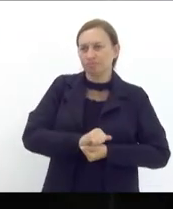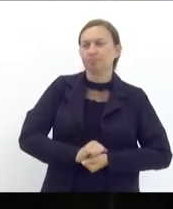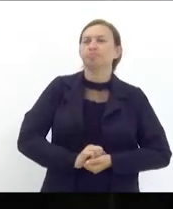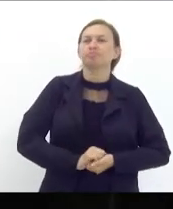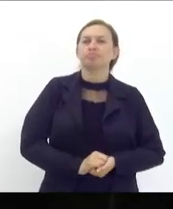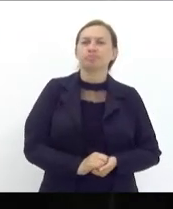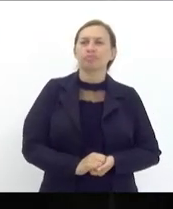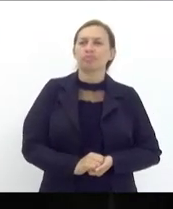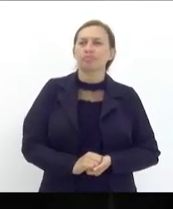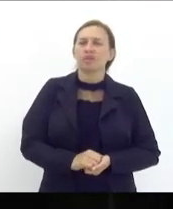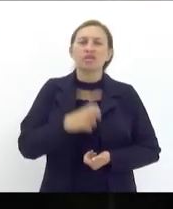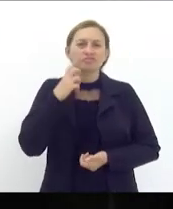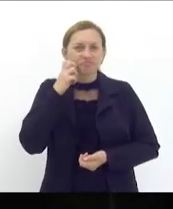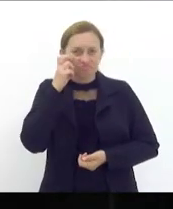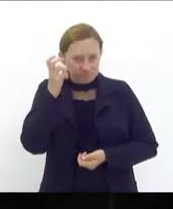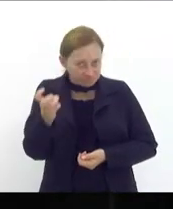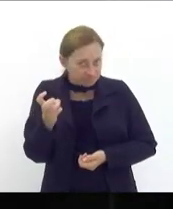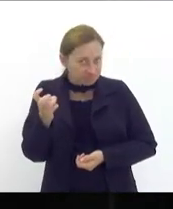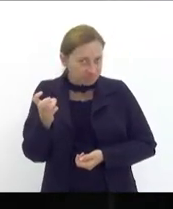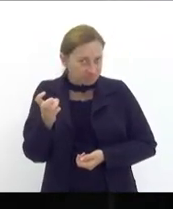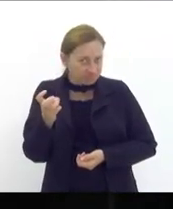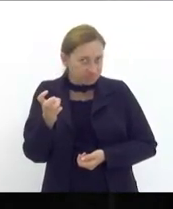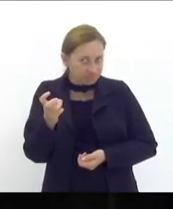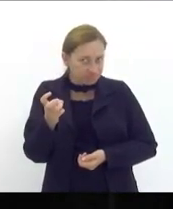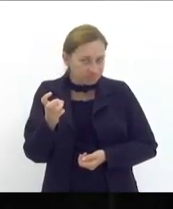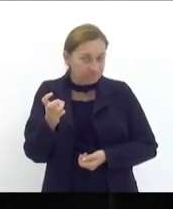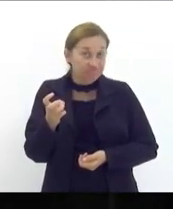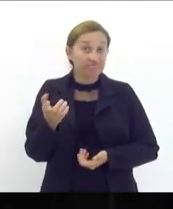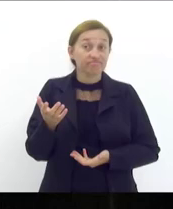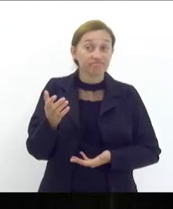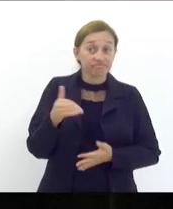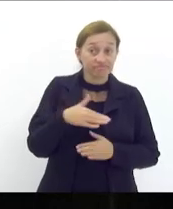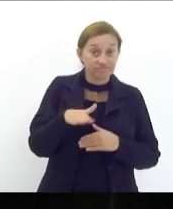a vergonha é generalizada